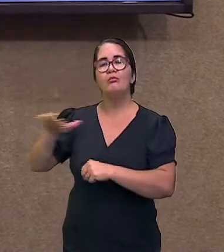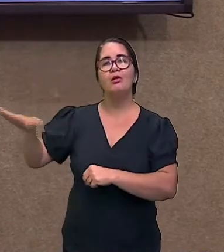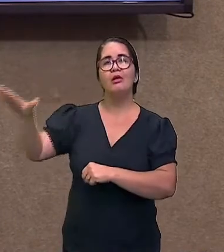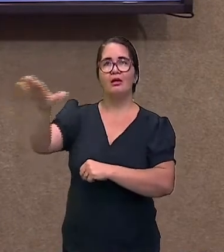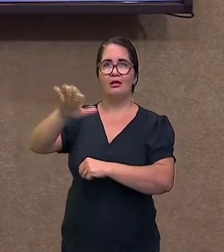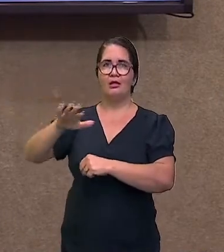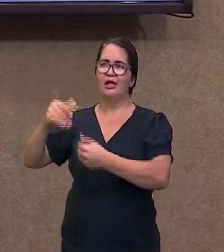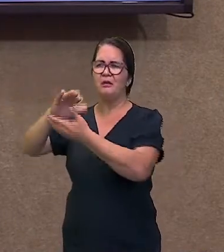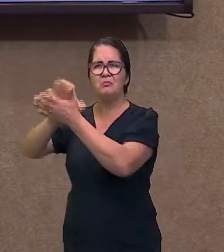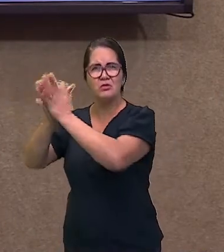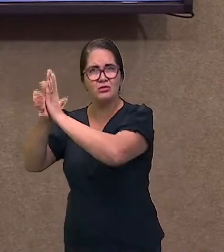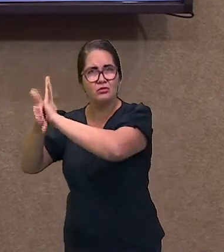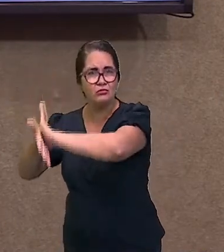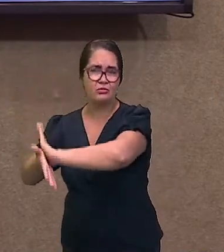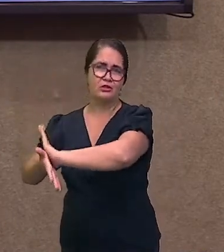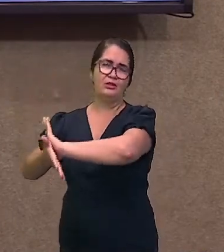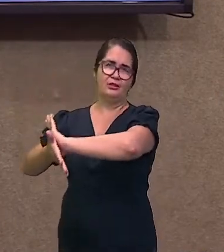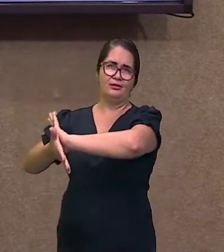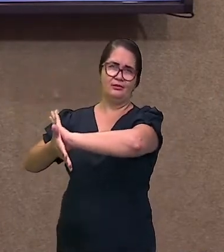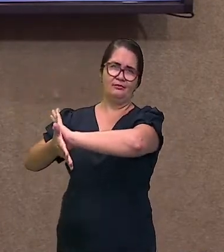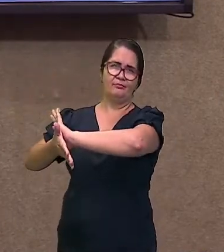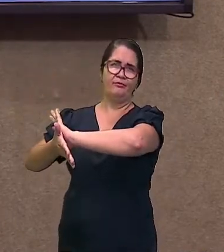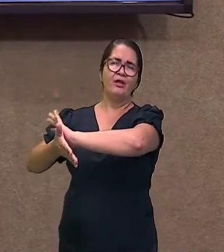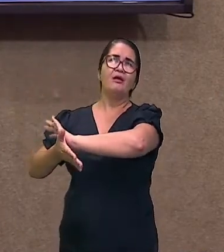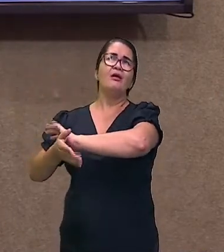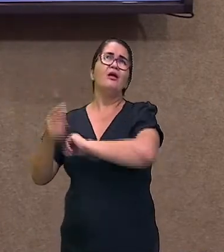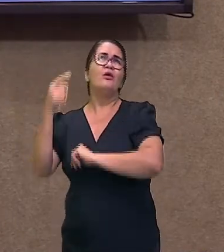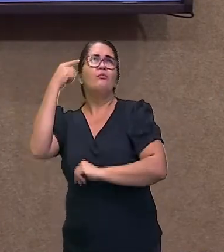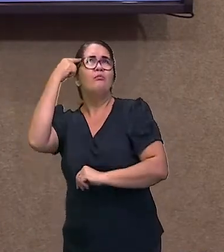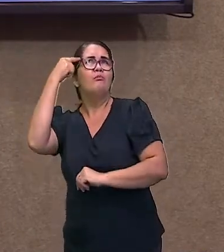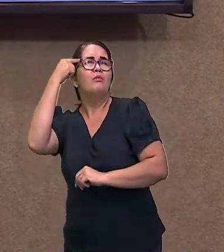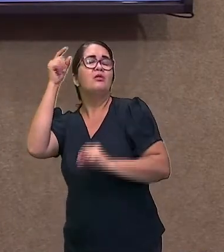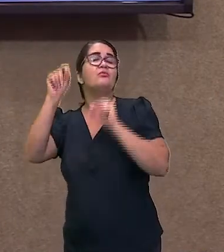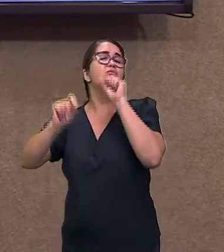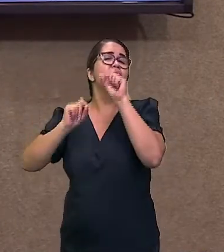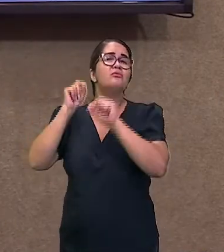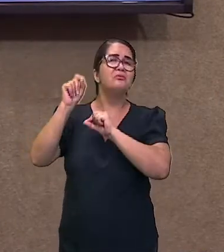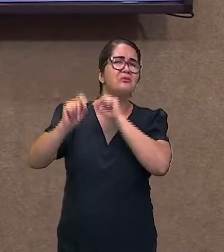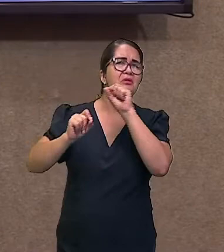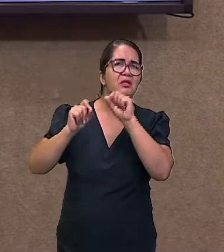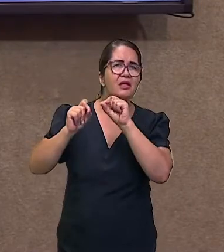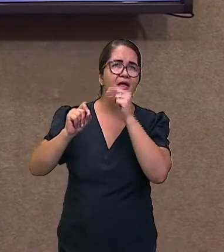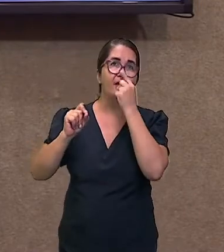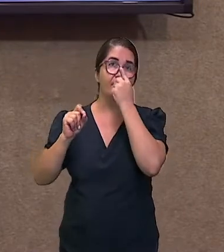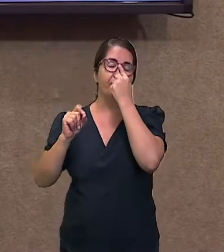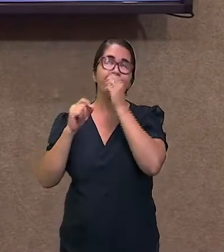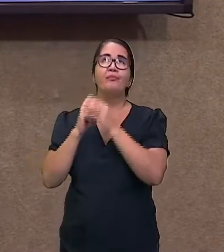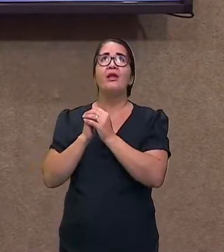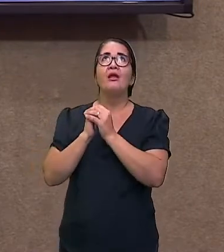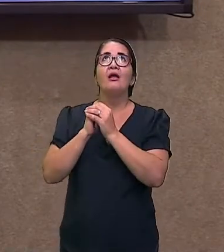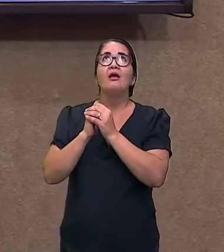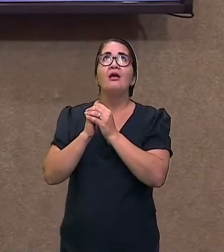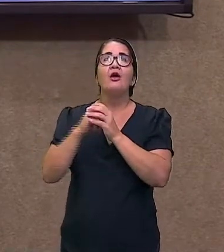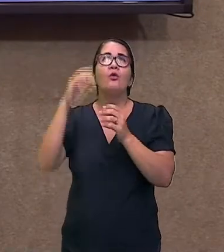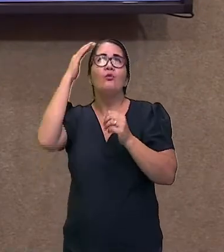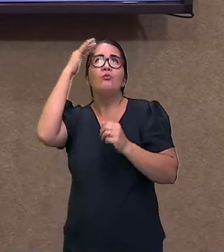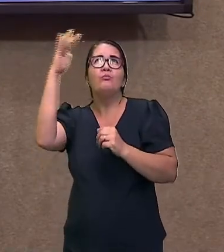Vamos pensar comigo. Lá na mata, onde tem vários seres.